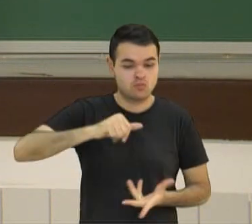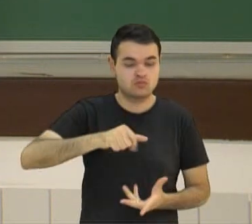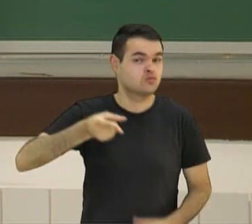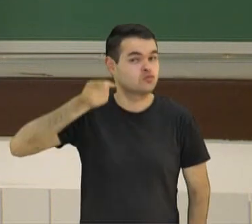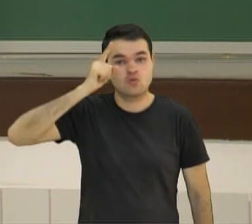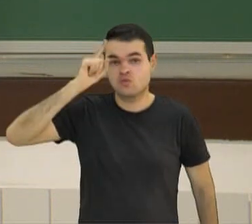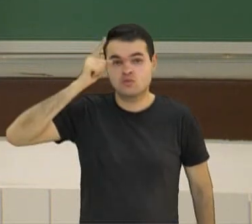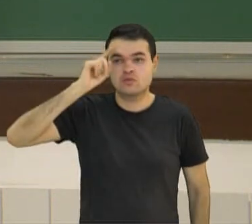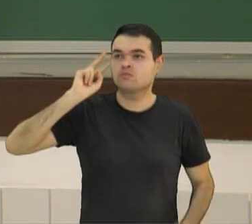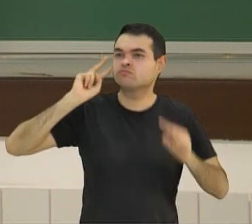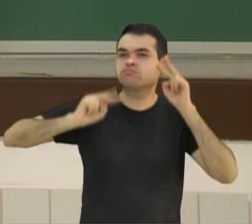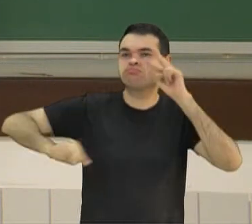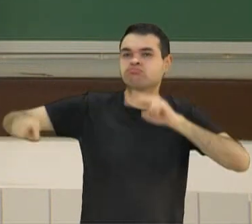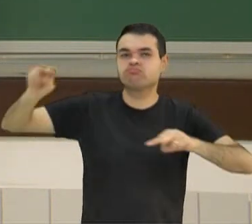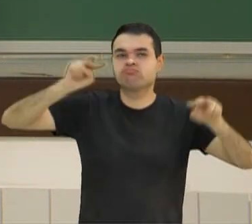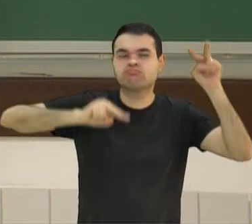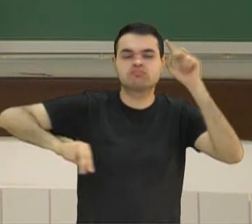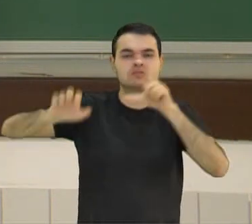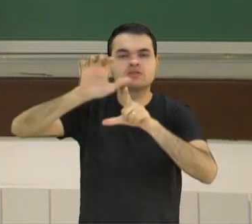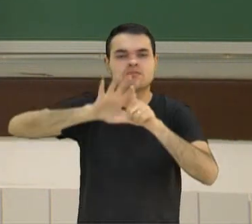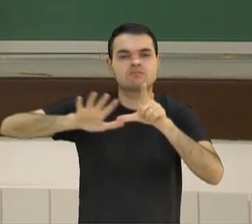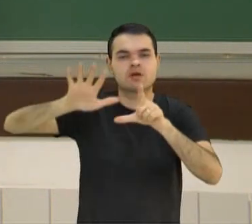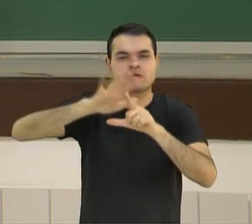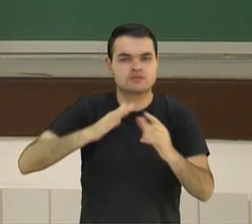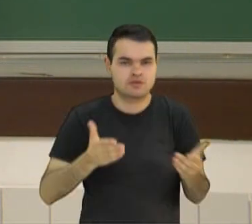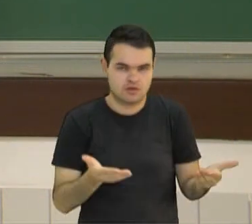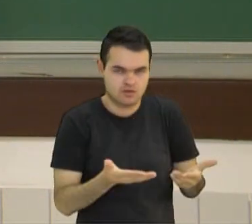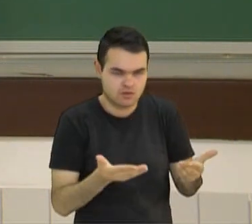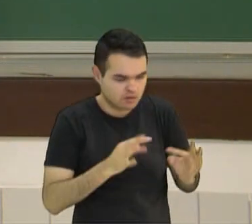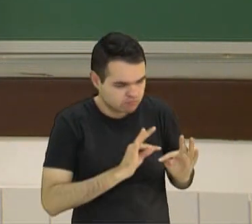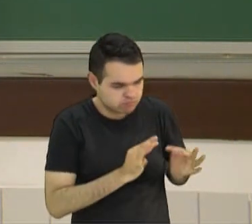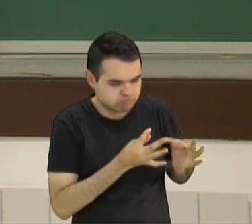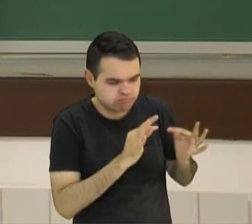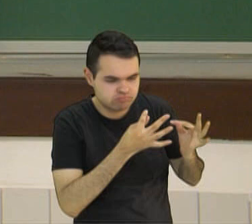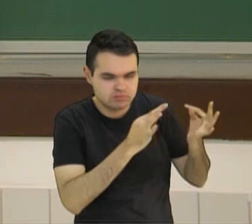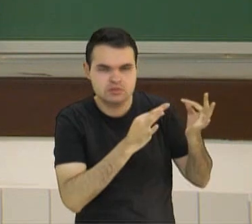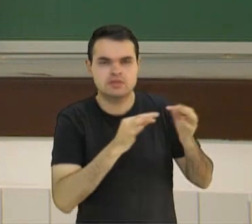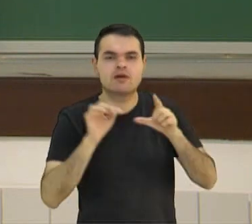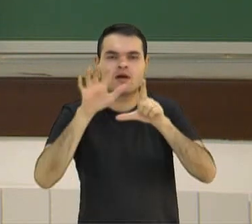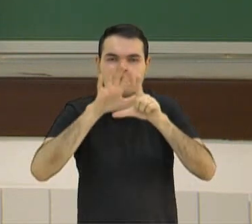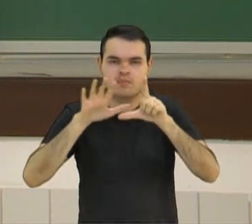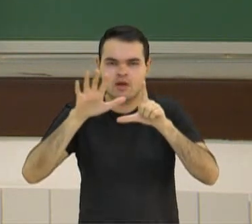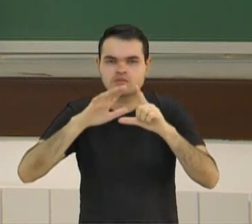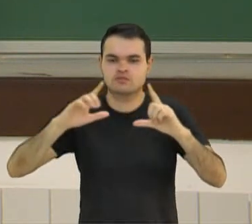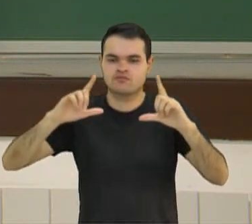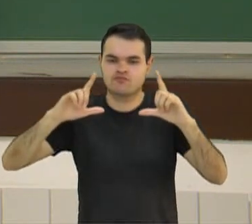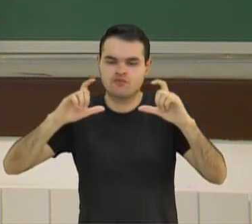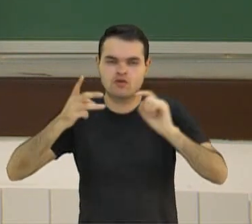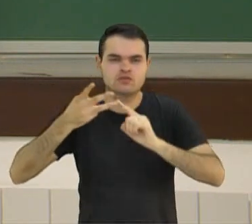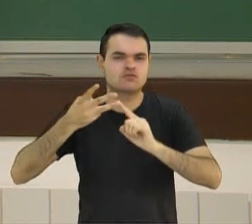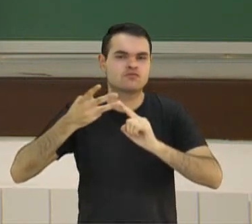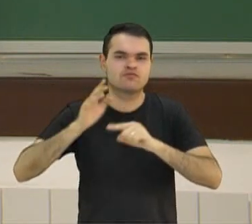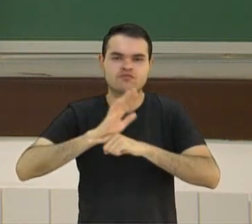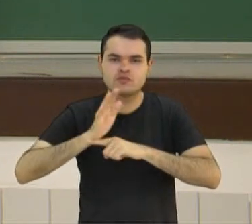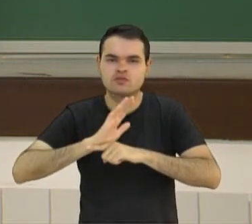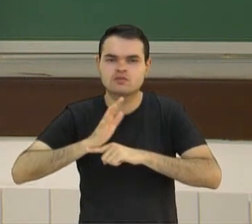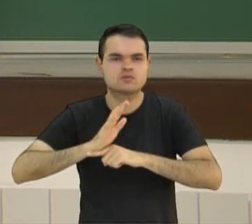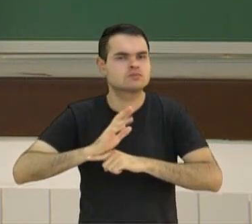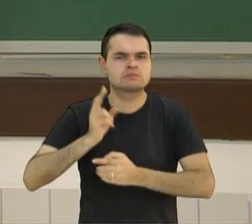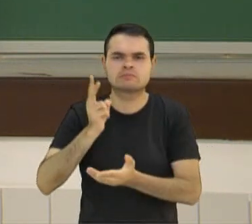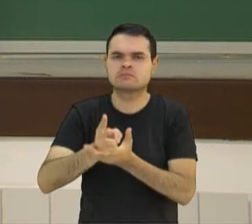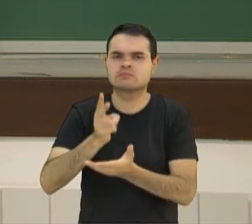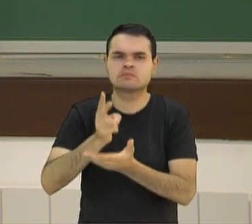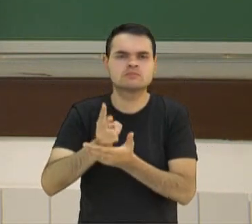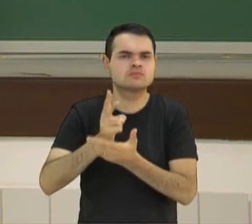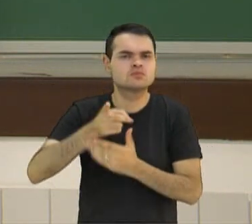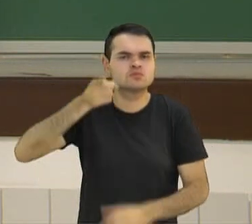E agora, agora com a tecnologia, as imagens, as fotografias, os vídeos estão cada vez